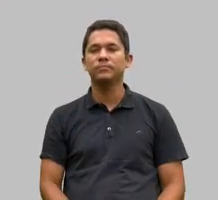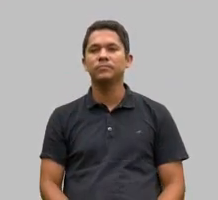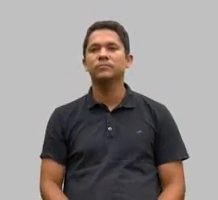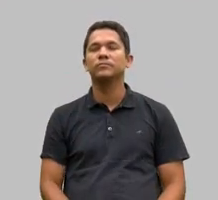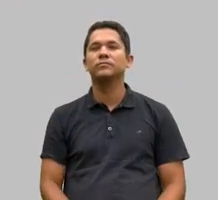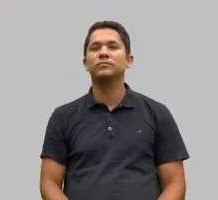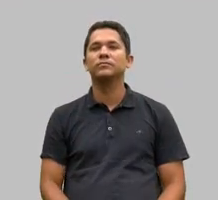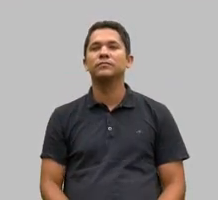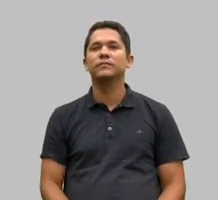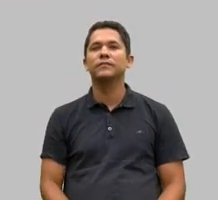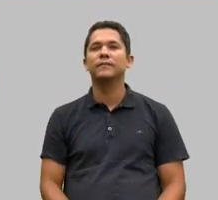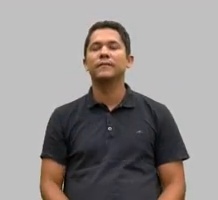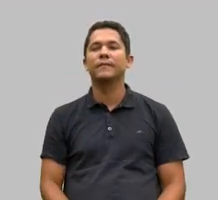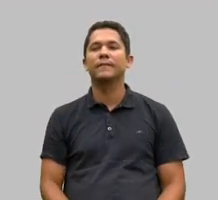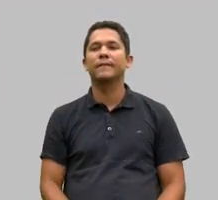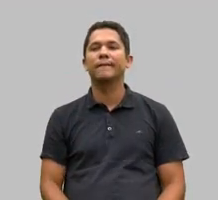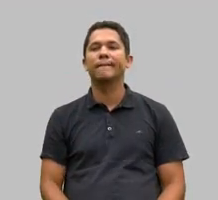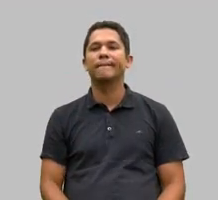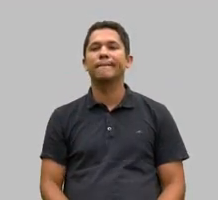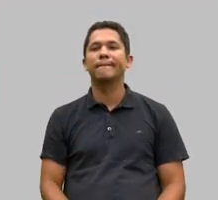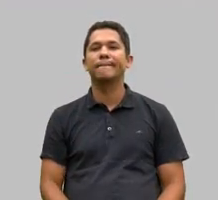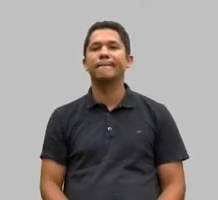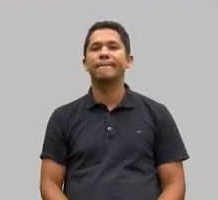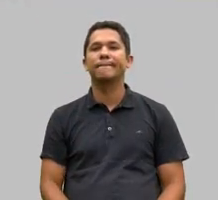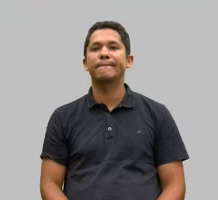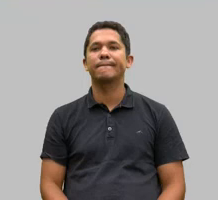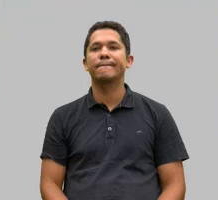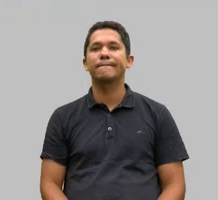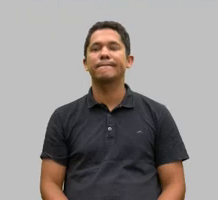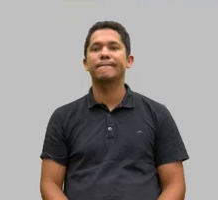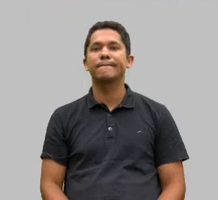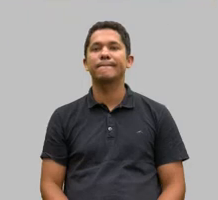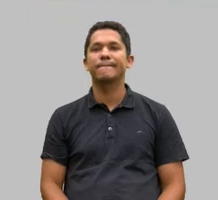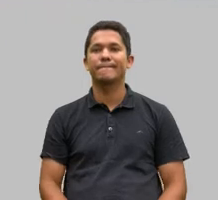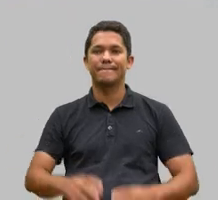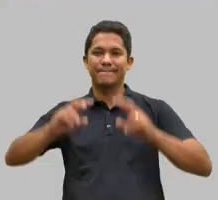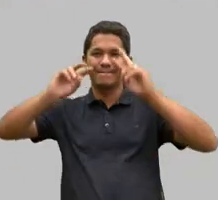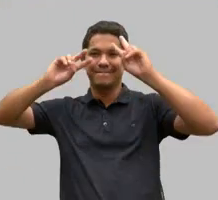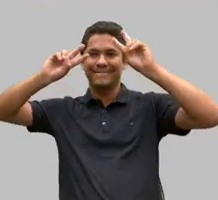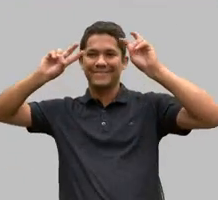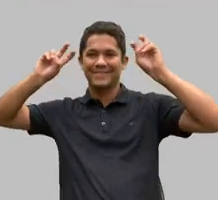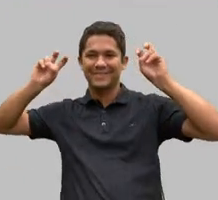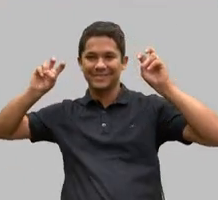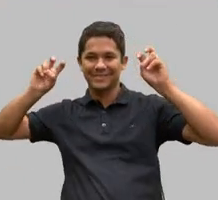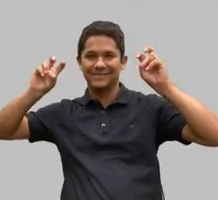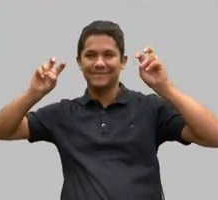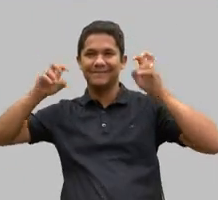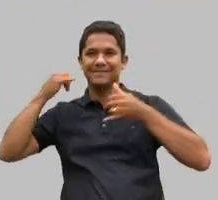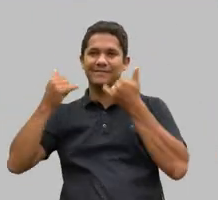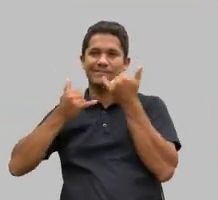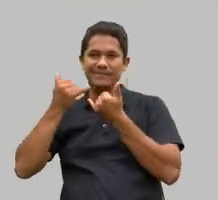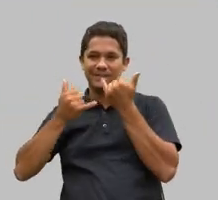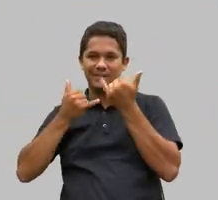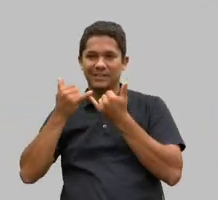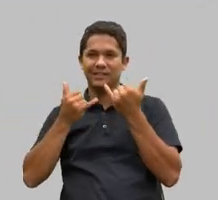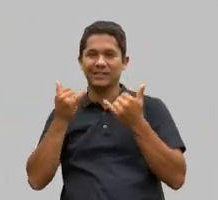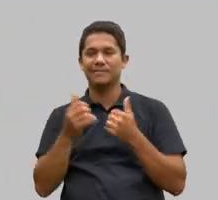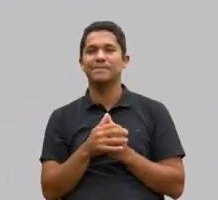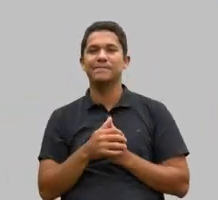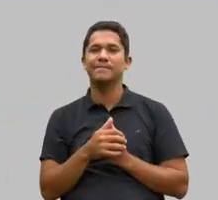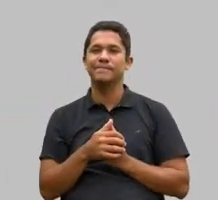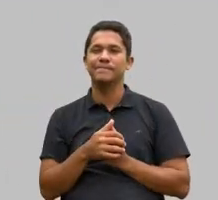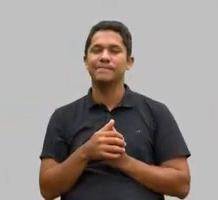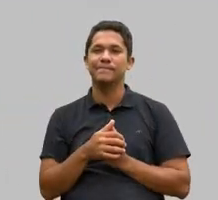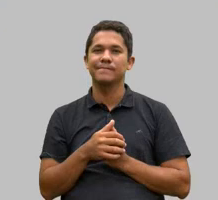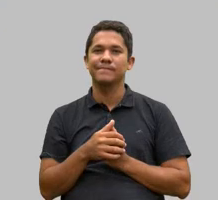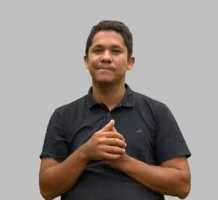problema de reto, não. Não tem reto, não. Esse assunto, só para dar uma brincadeira aqui para vocês, o